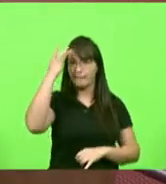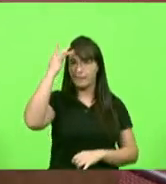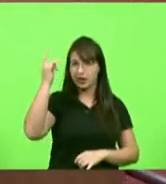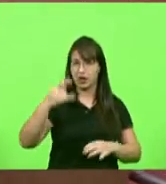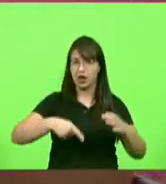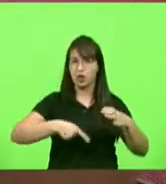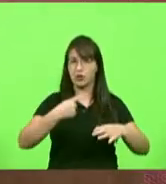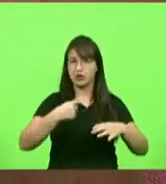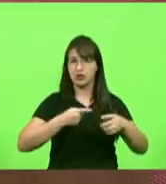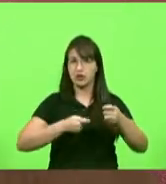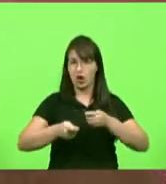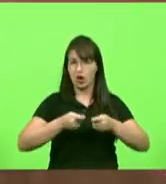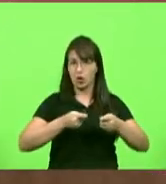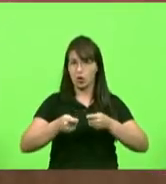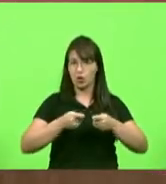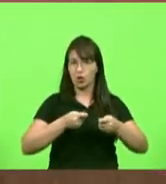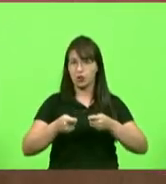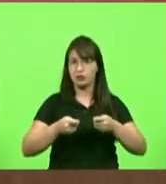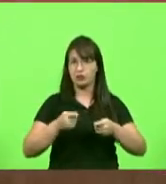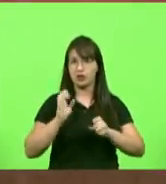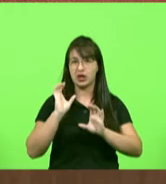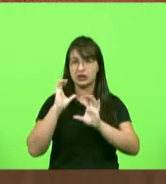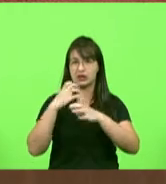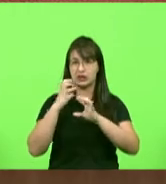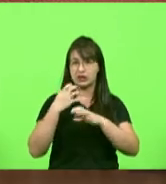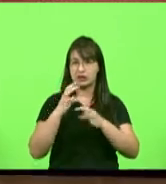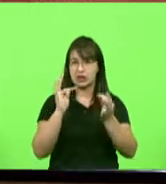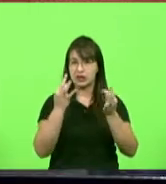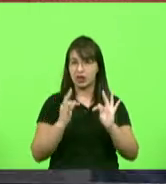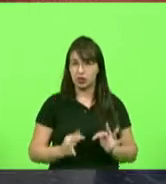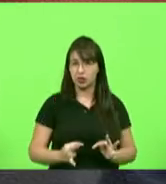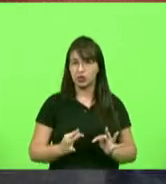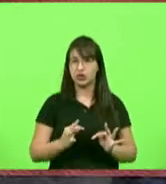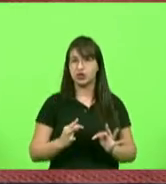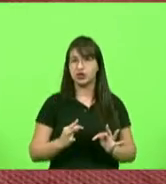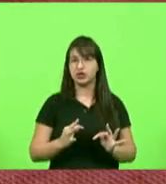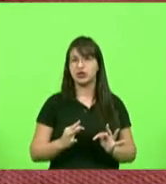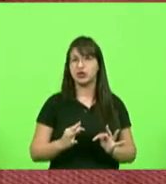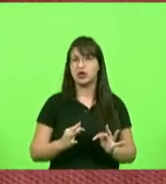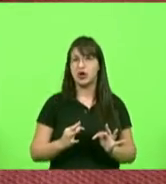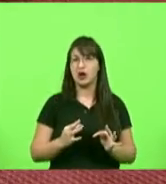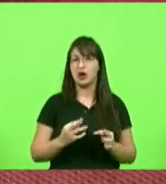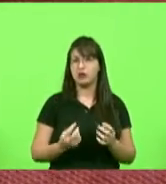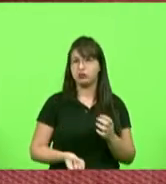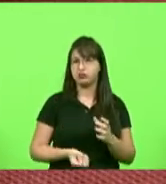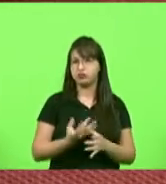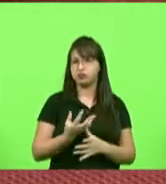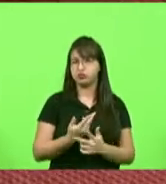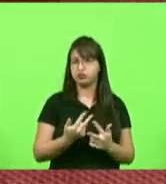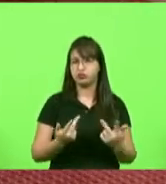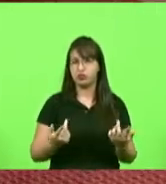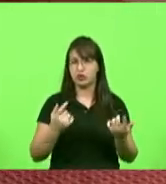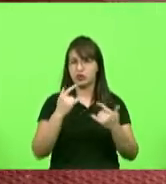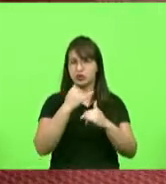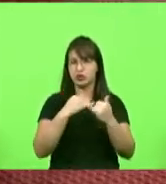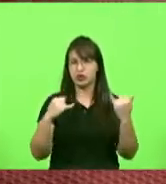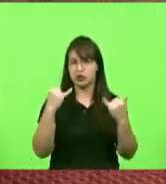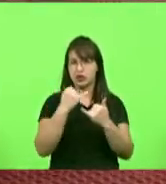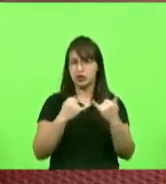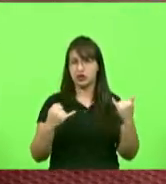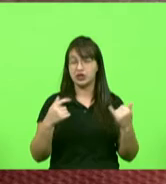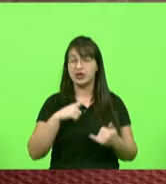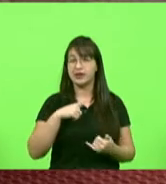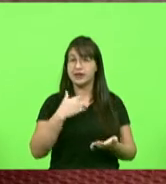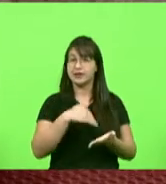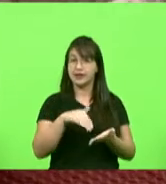economia ciência tecnologia minas e energia nós teremos a presença do secretário da fazenda Paulo Eli